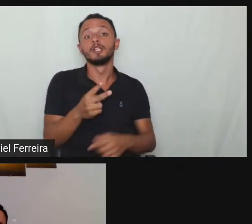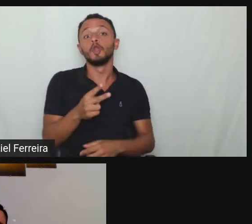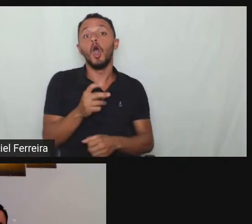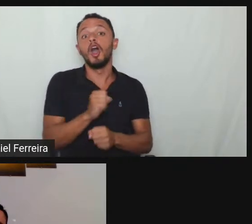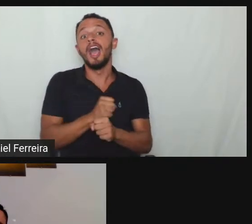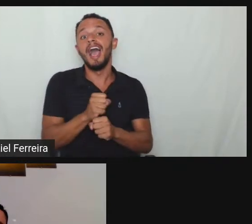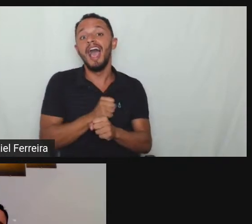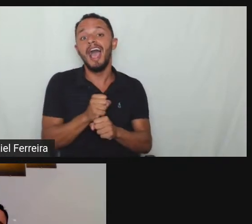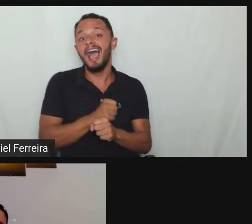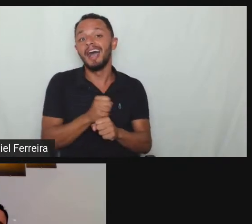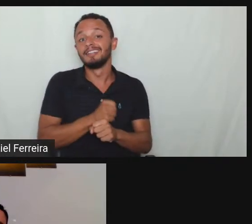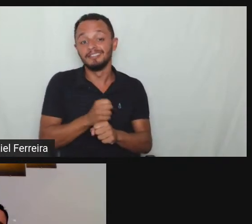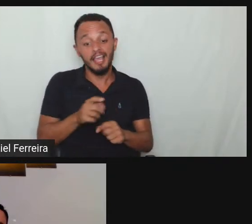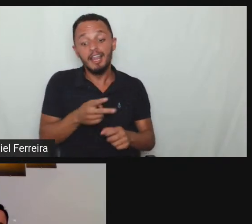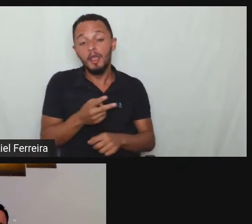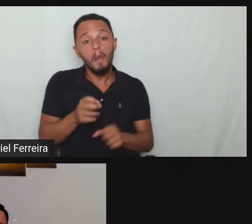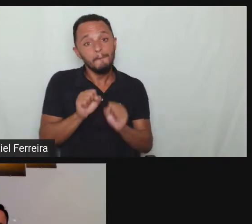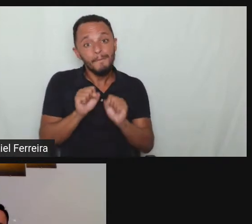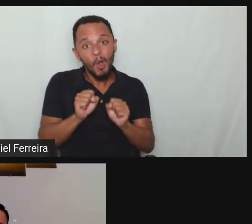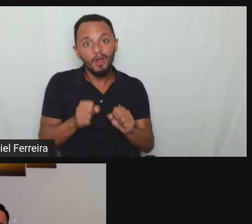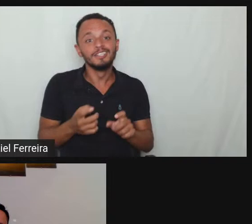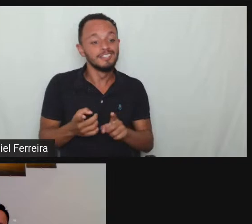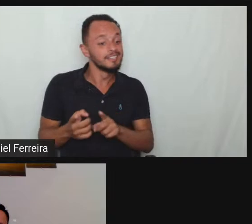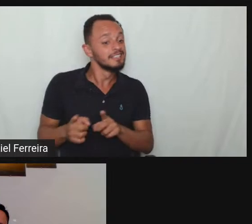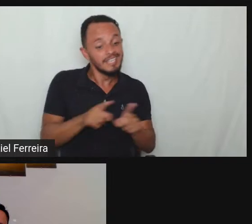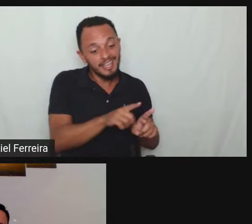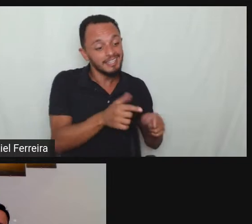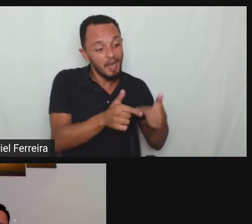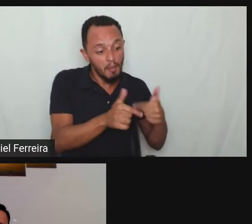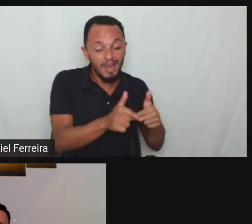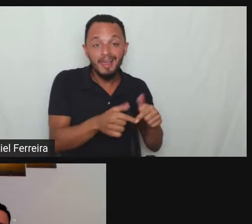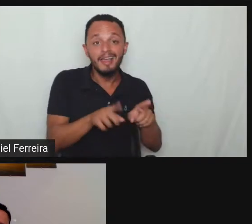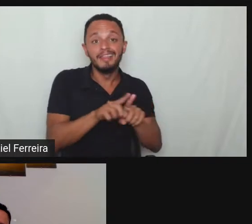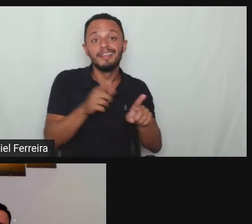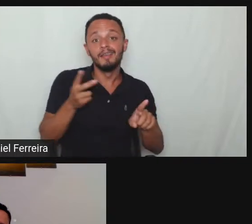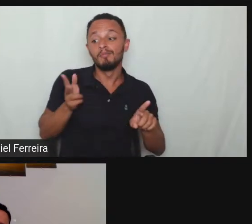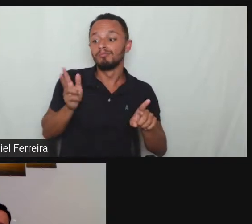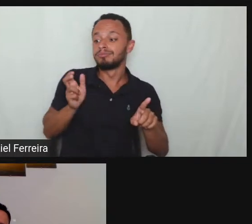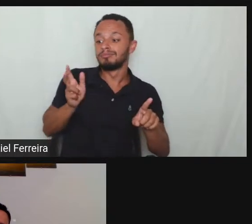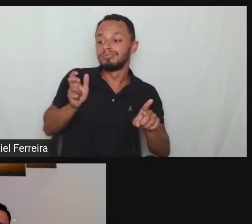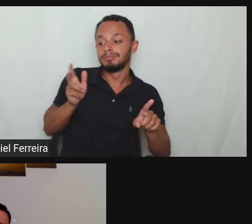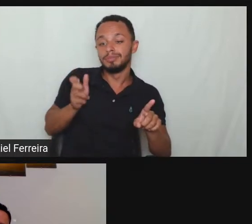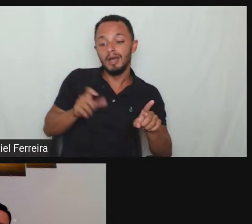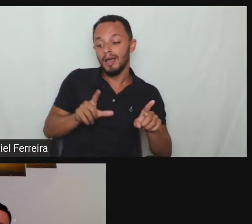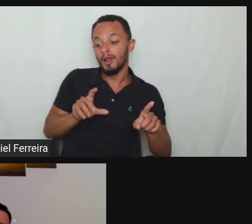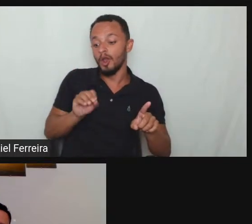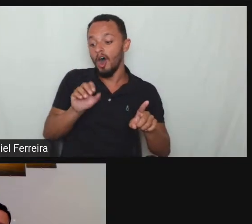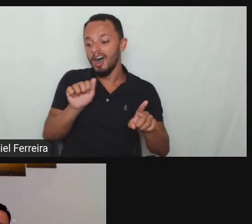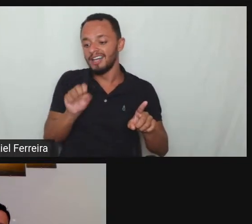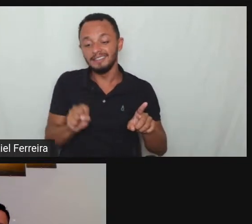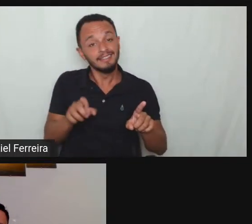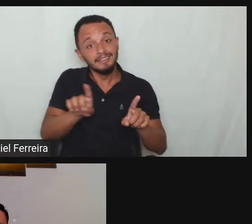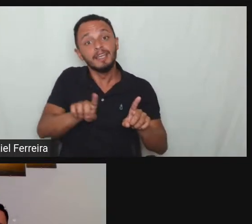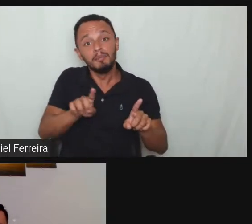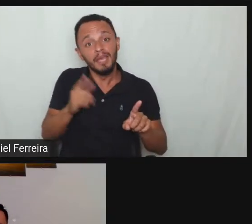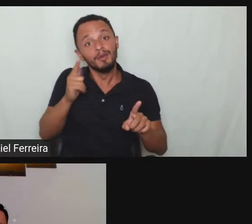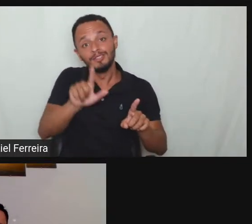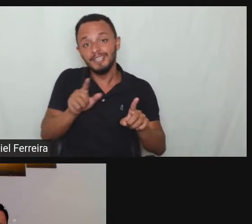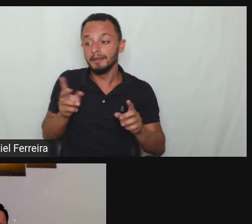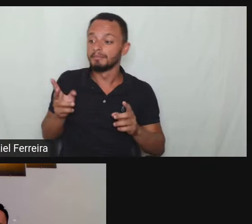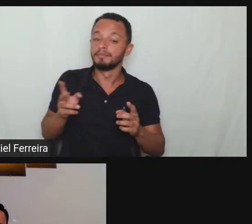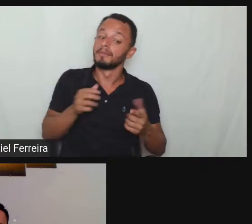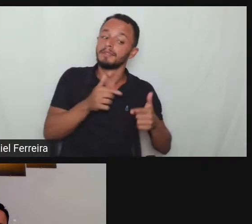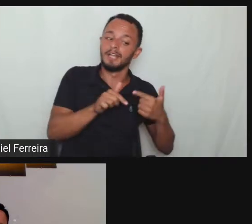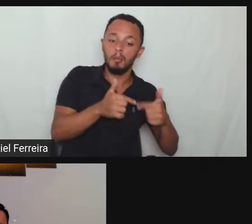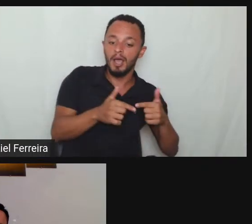também doutor Marcelo trouxe aqui a questão da obrigatoriedade da lei de cotas concordo você foi extremamente feliz